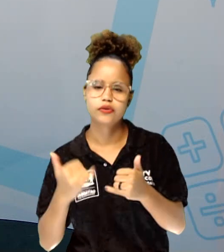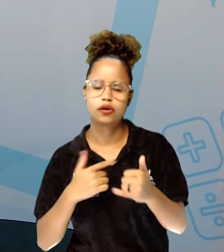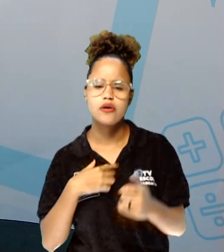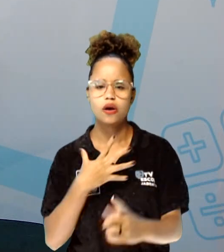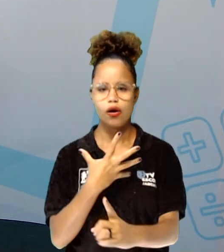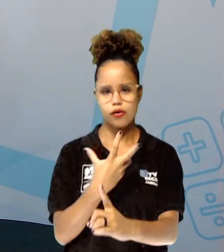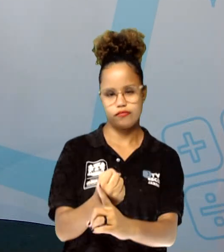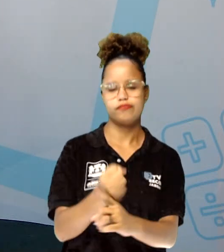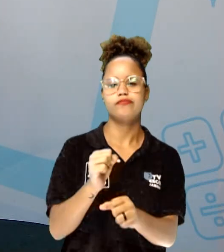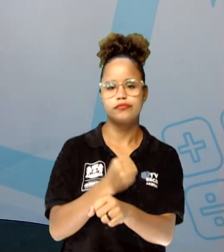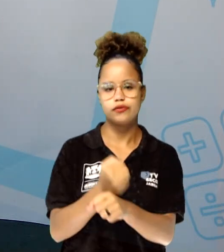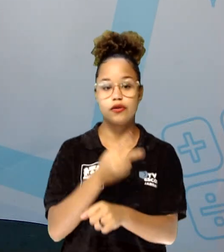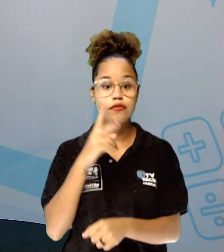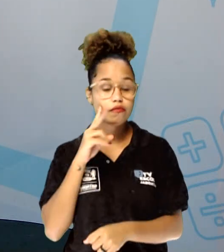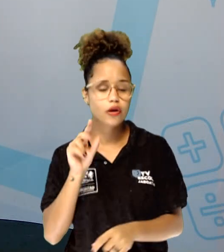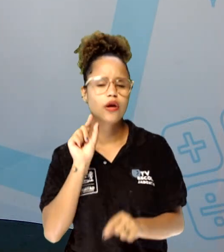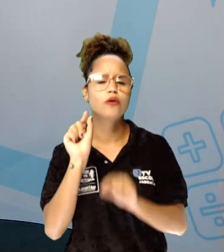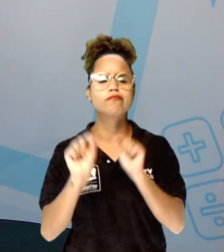ver o porquê.